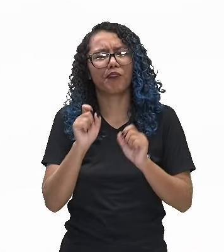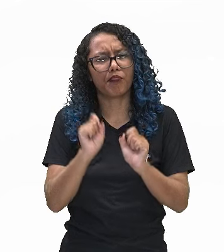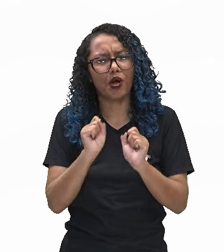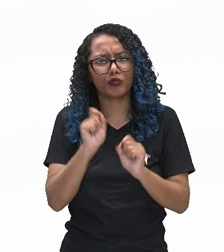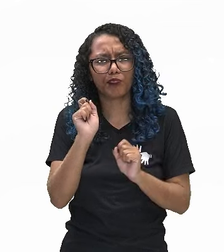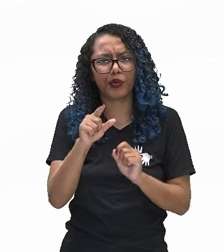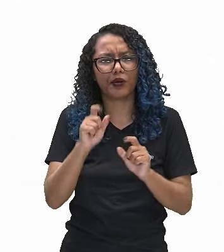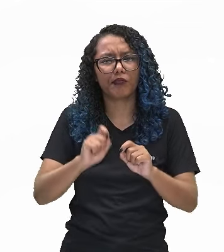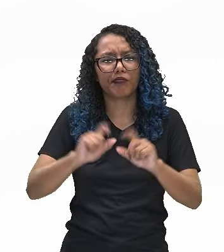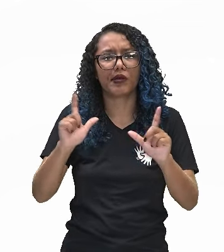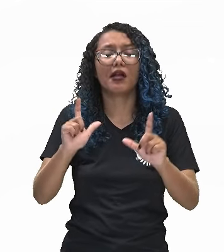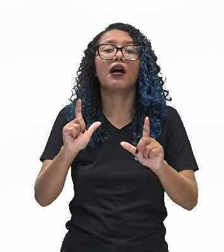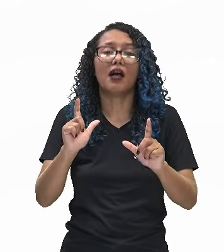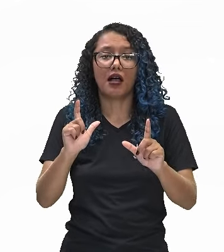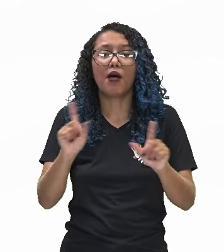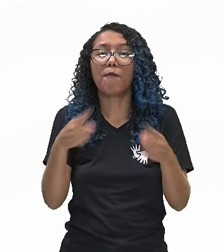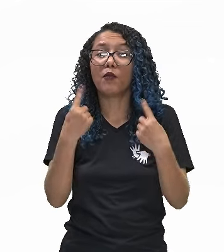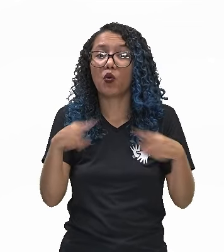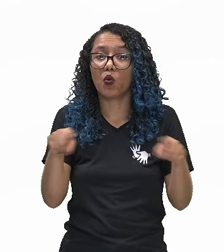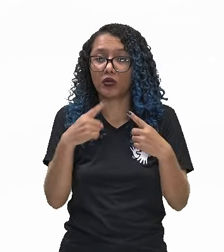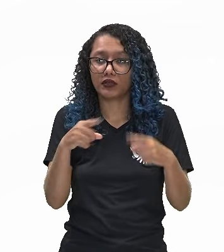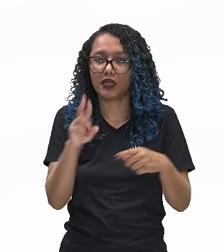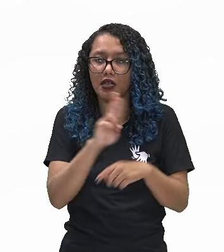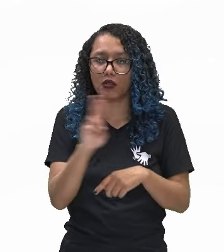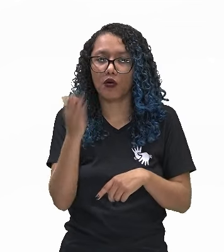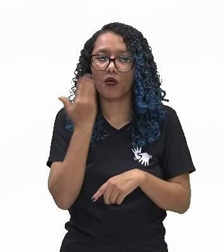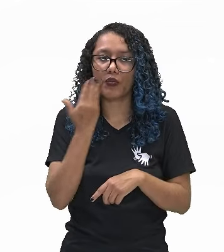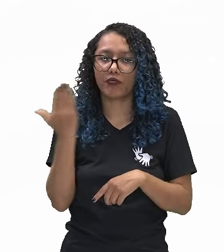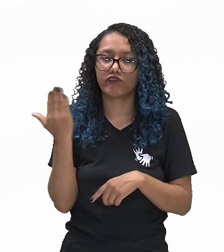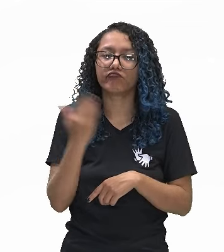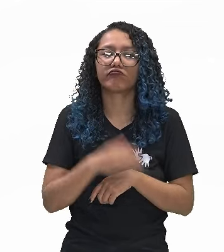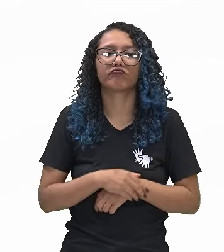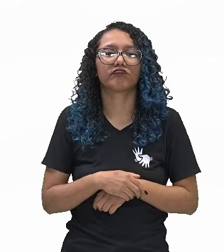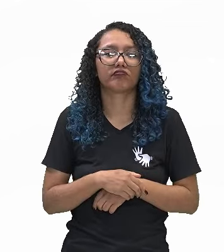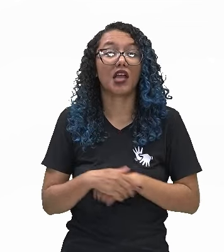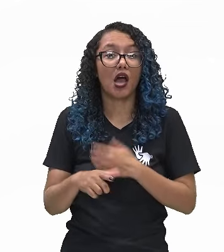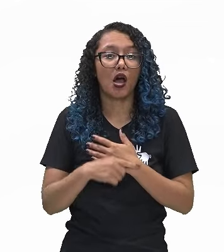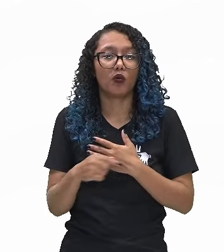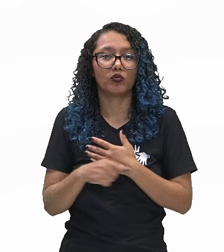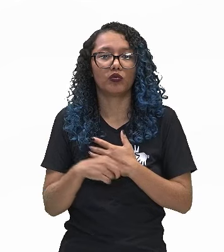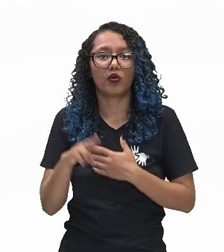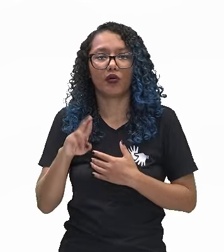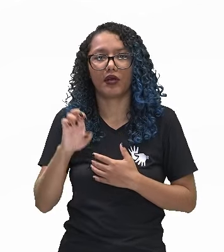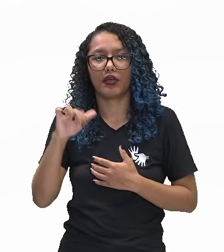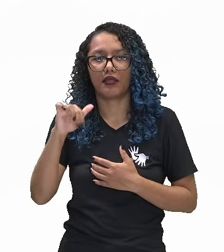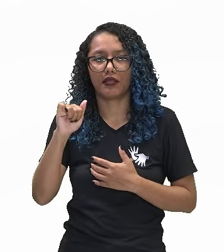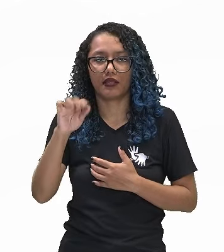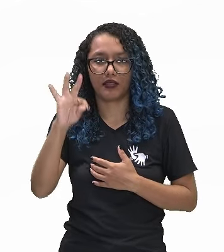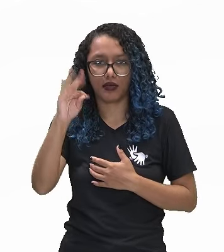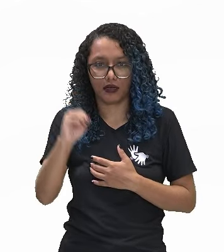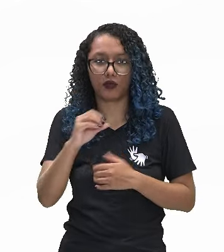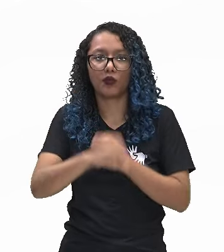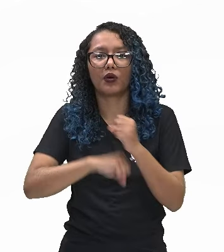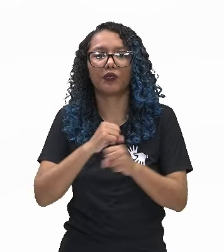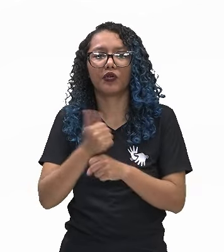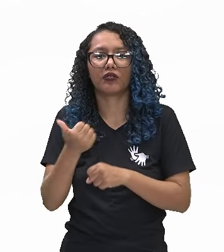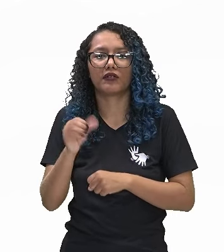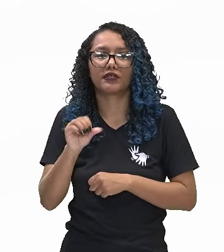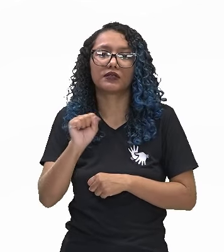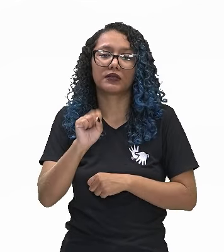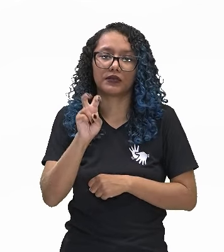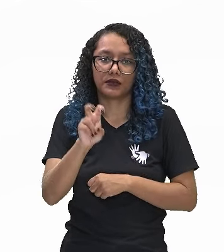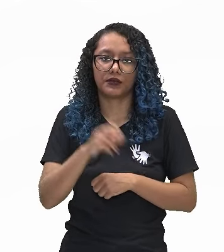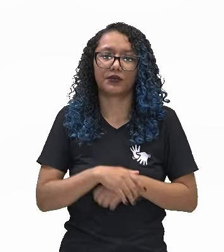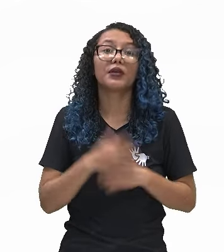Geração Coca-Cola, escrita por Renato Russo, em 1985. E eu lancei para vocês a seguinte